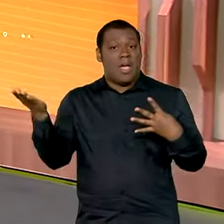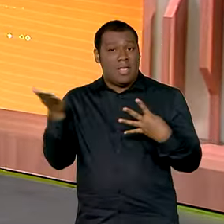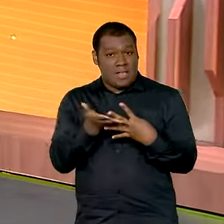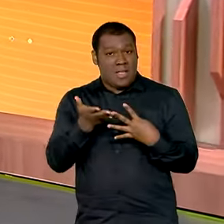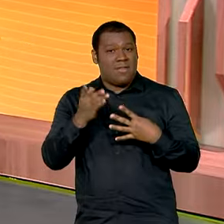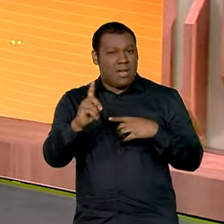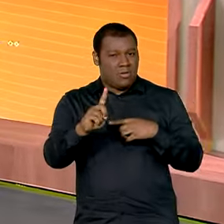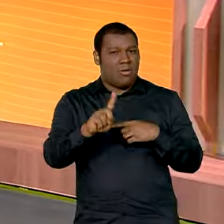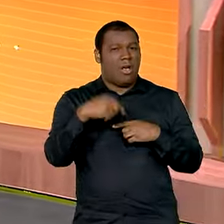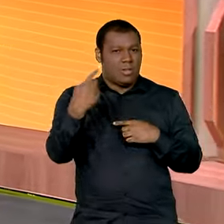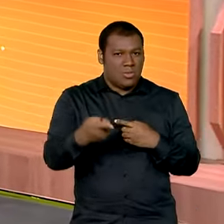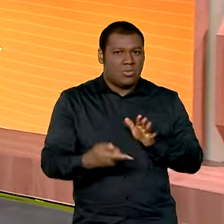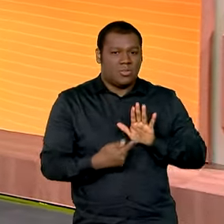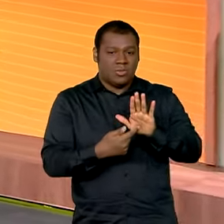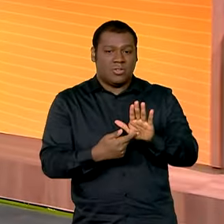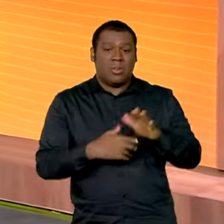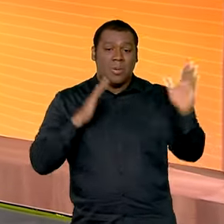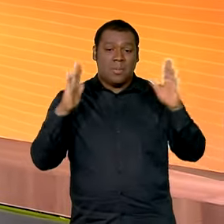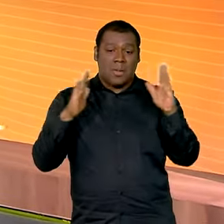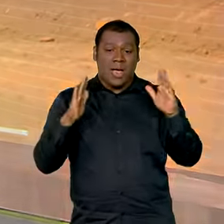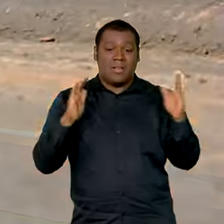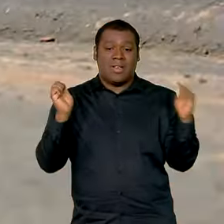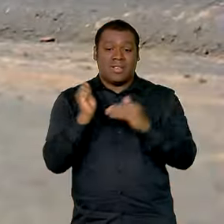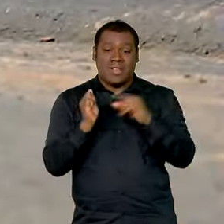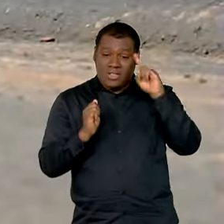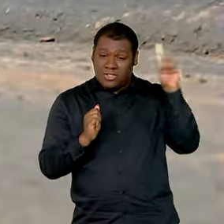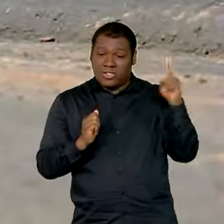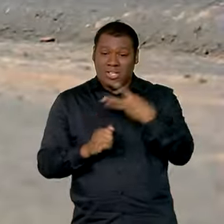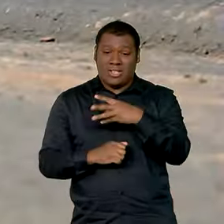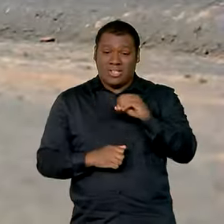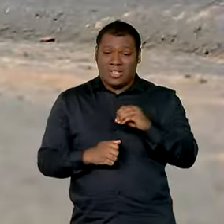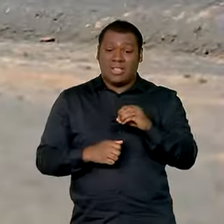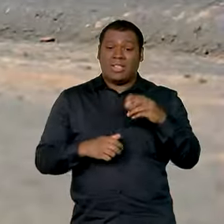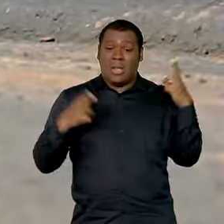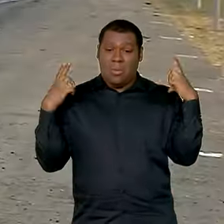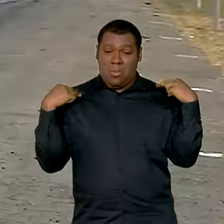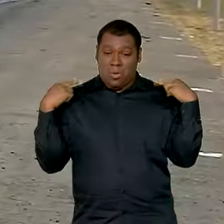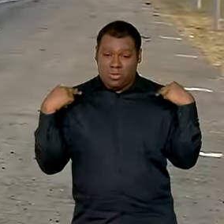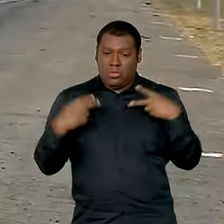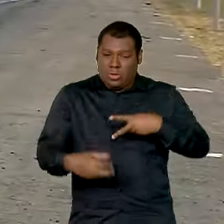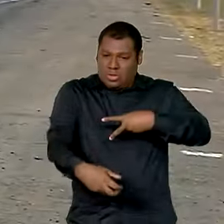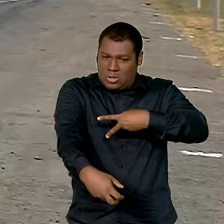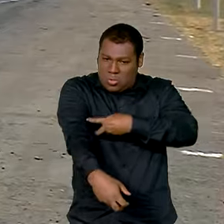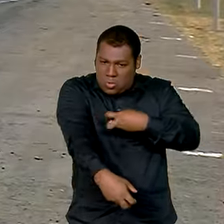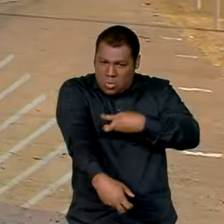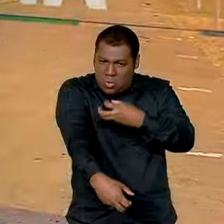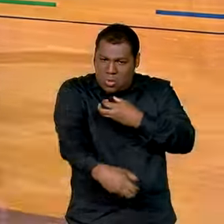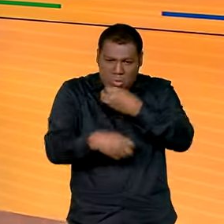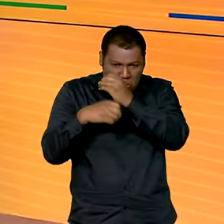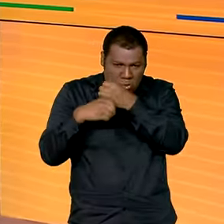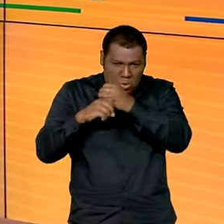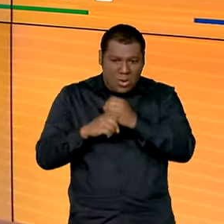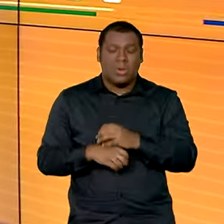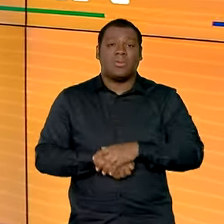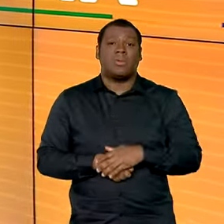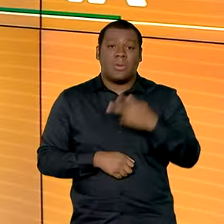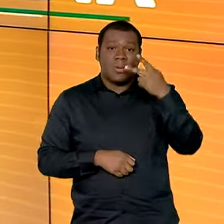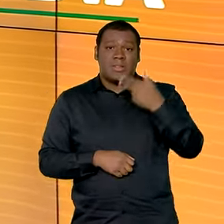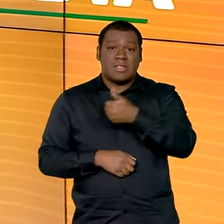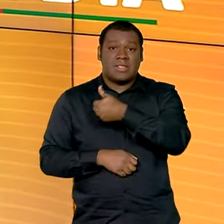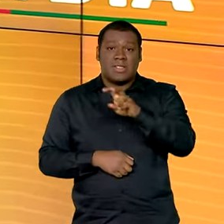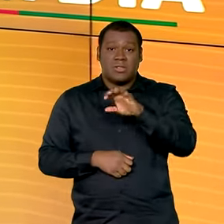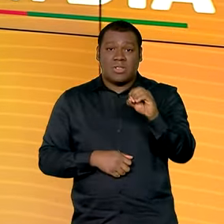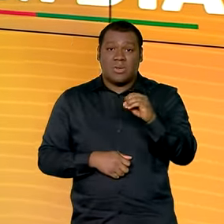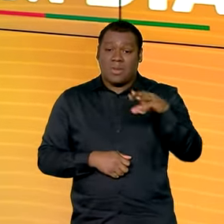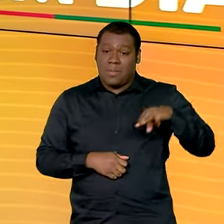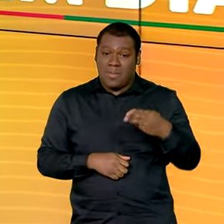pouco, termina dia 30 de abril o prazo para motoristas fazerem um exame toxicológico e 150 milhões de reais